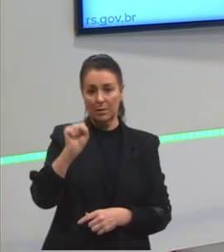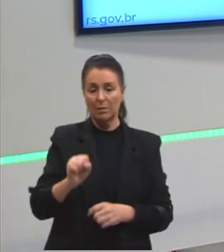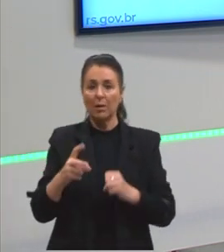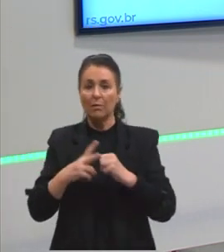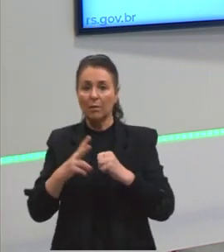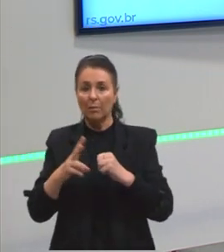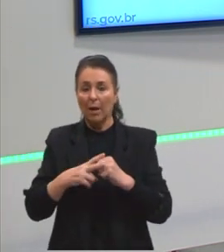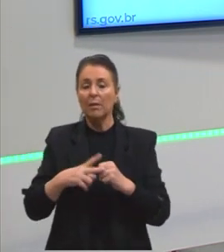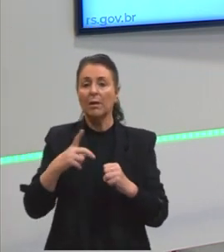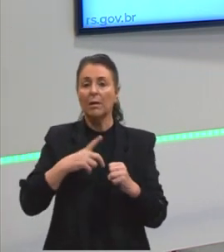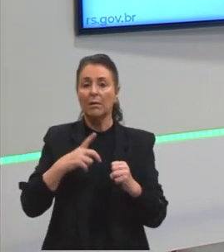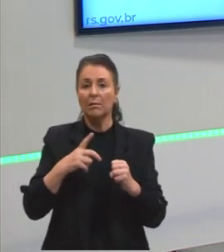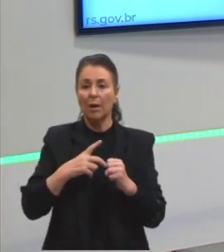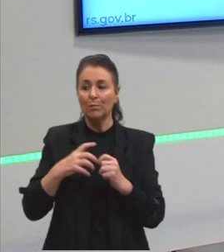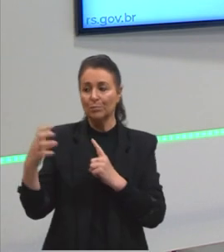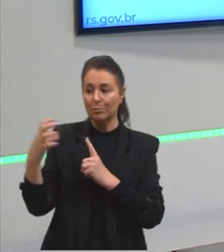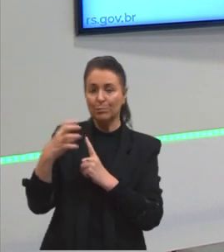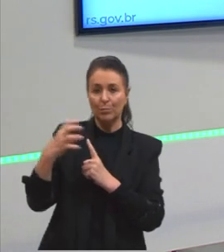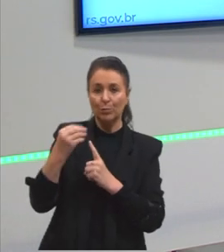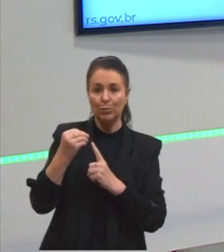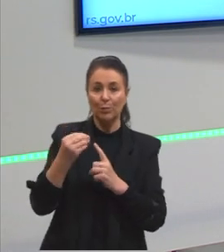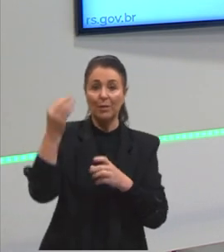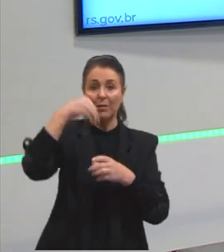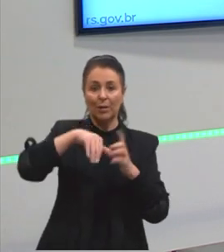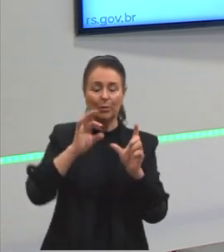argumentativo das nossas orações.